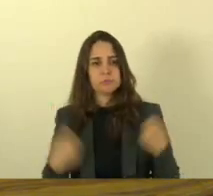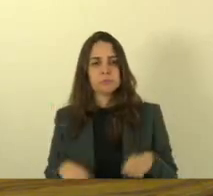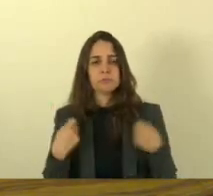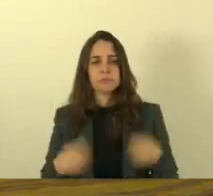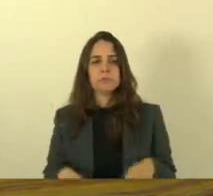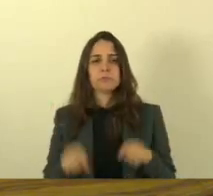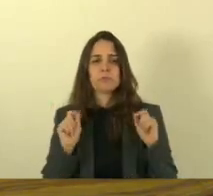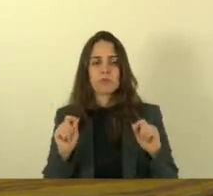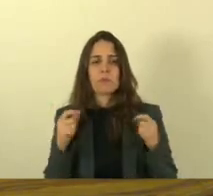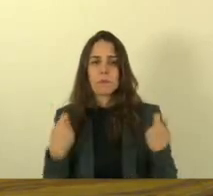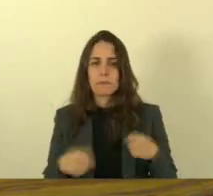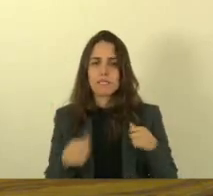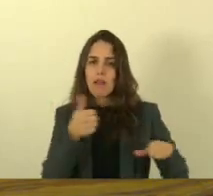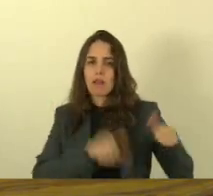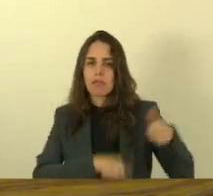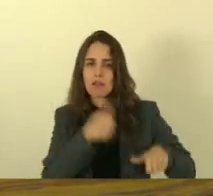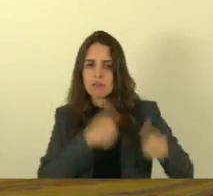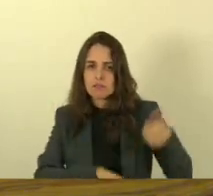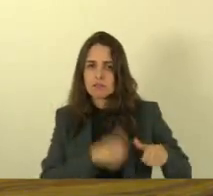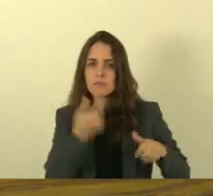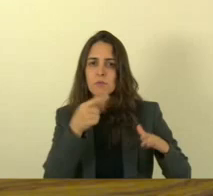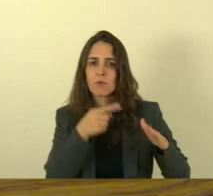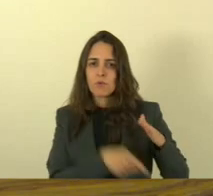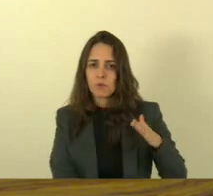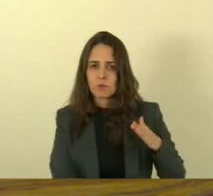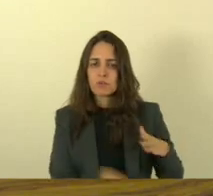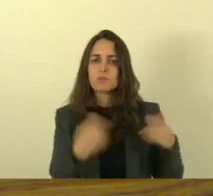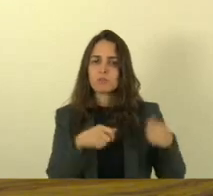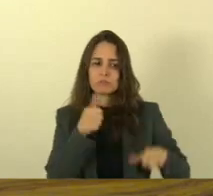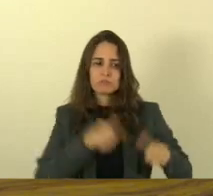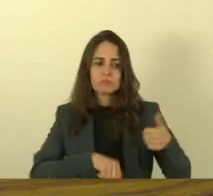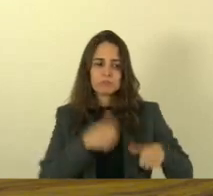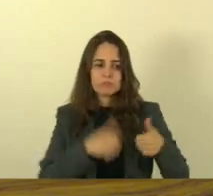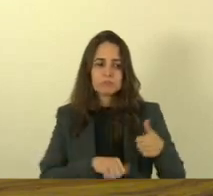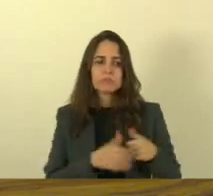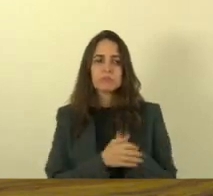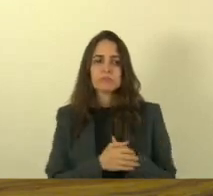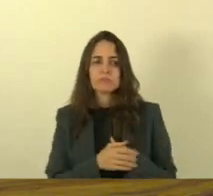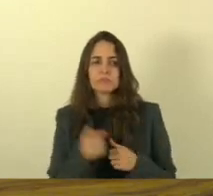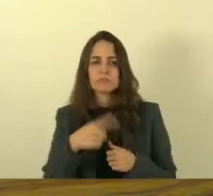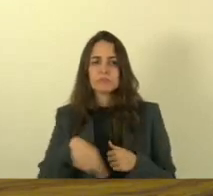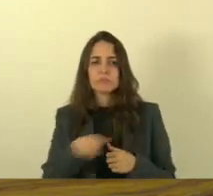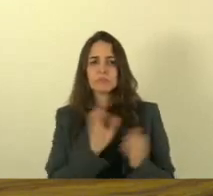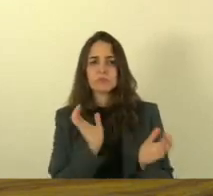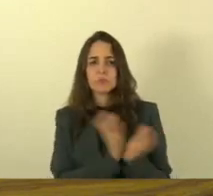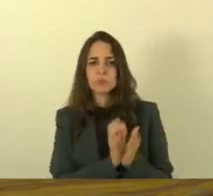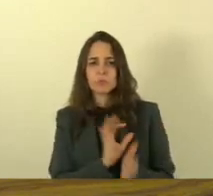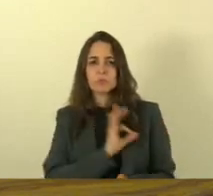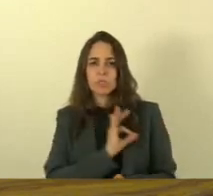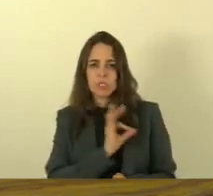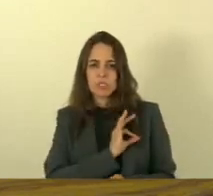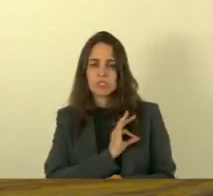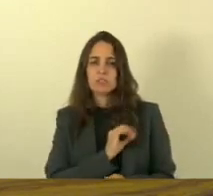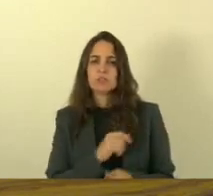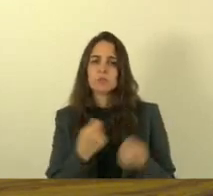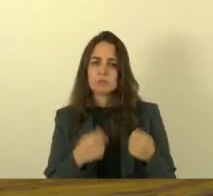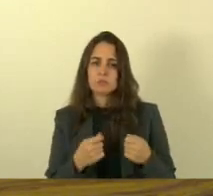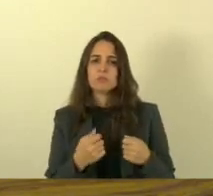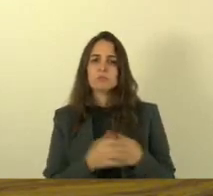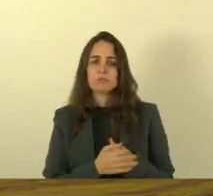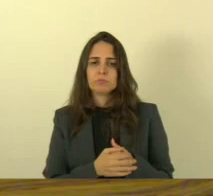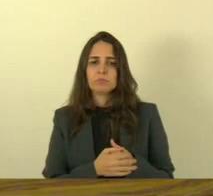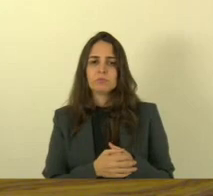precisa de uma análise mais profunda do quadro de nossos policiais do quadro psicológico